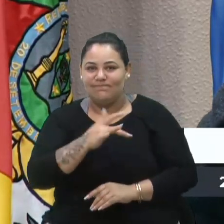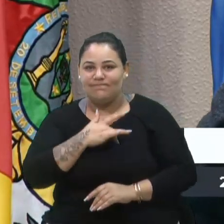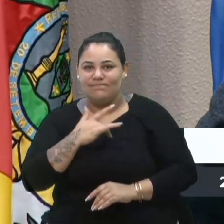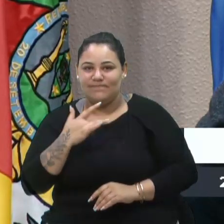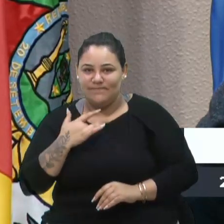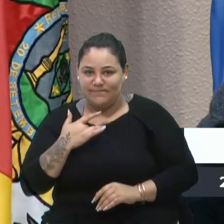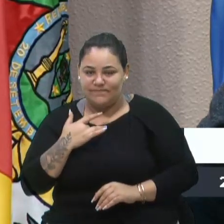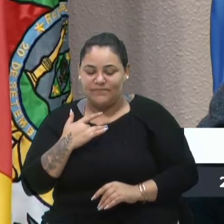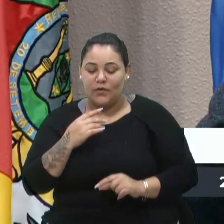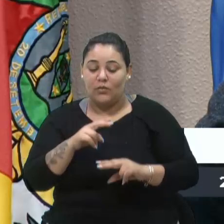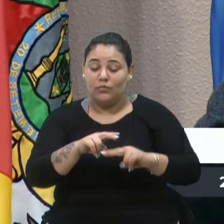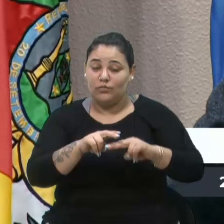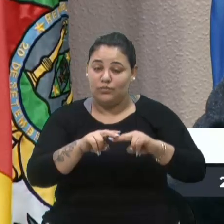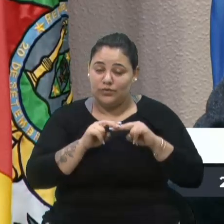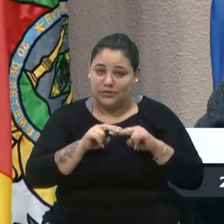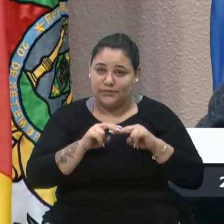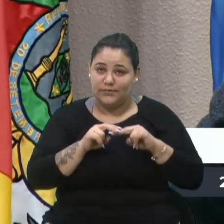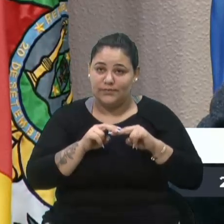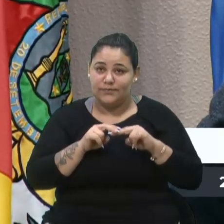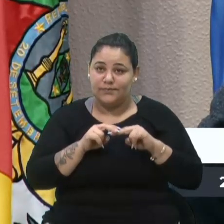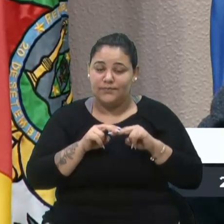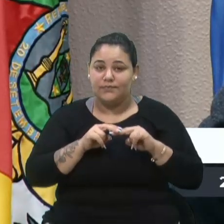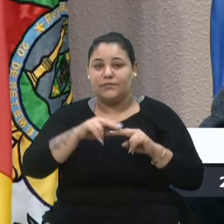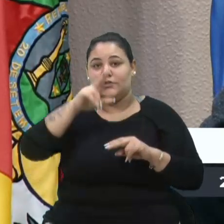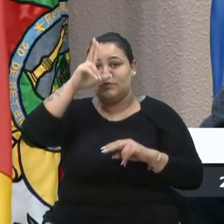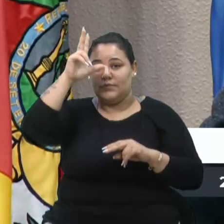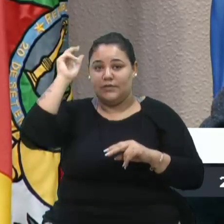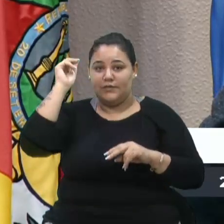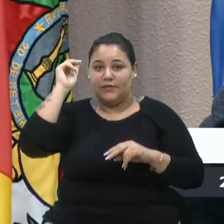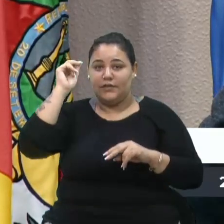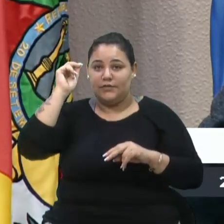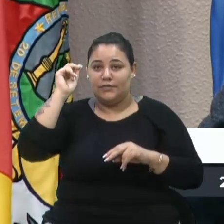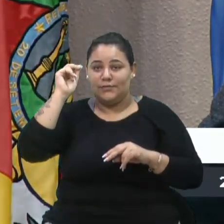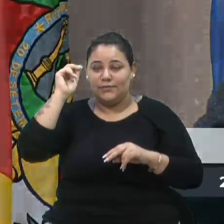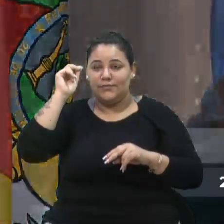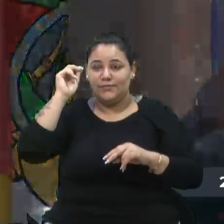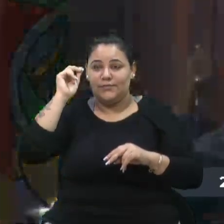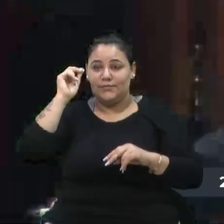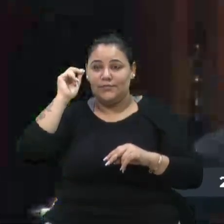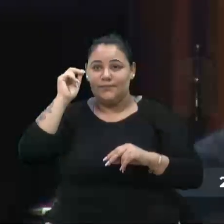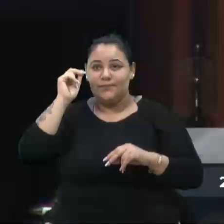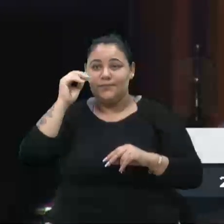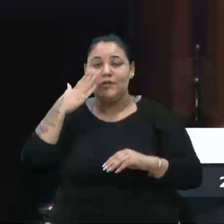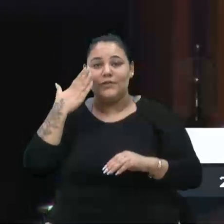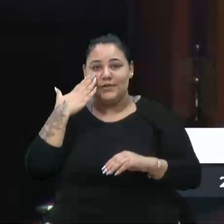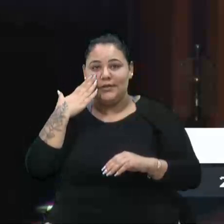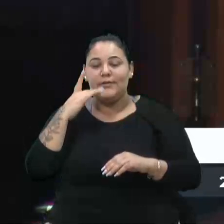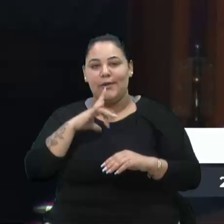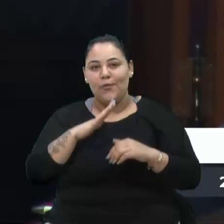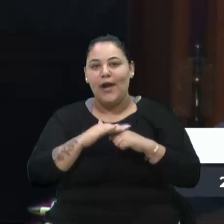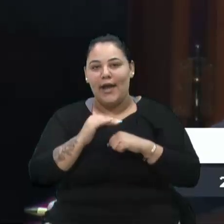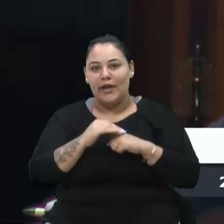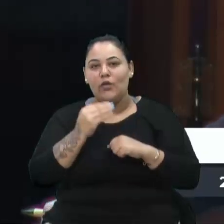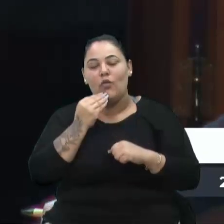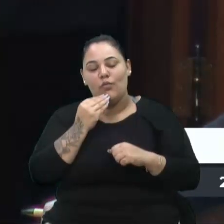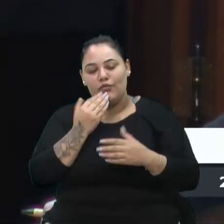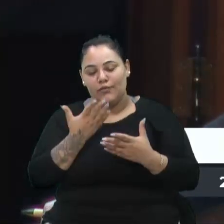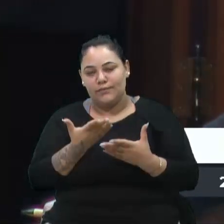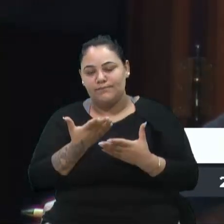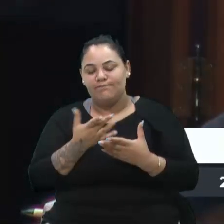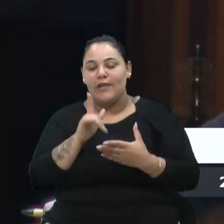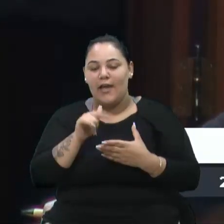E é por isso, então, que o prefeito, mesmo sendo uma pessoa com qual a gente tem uma estima, uma pessoa